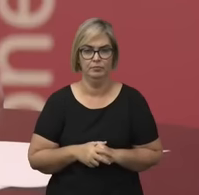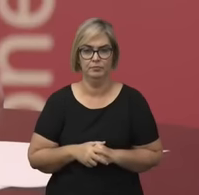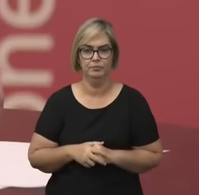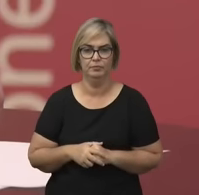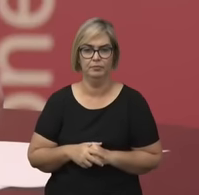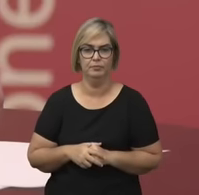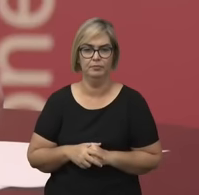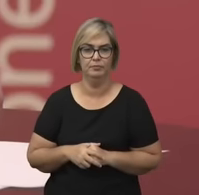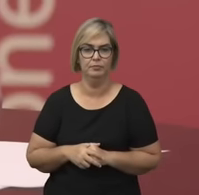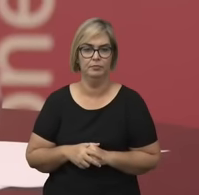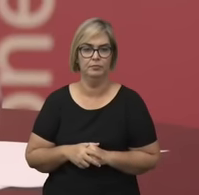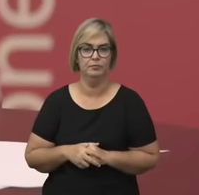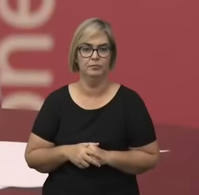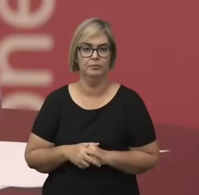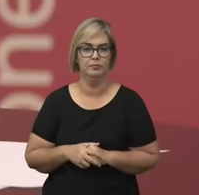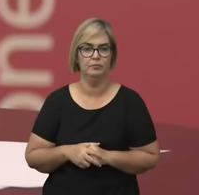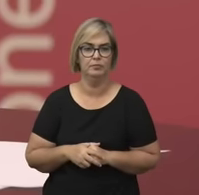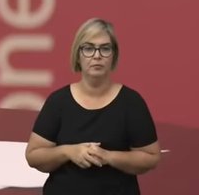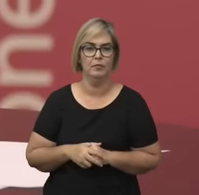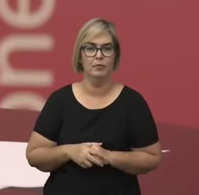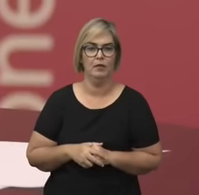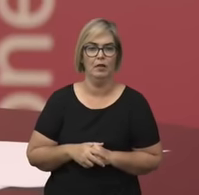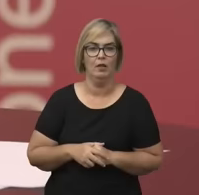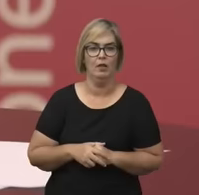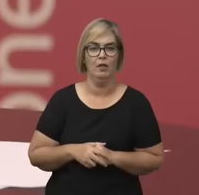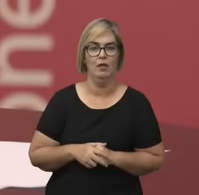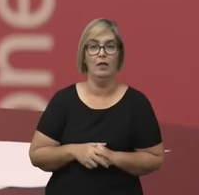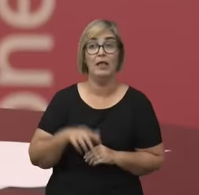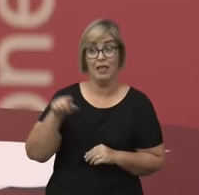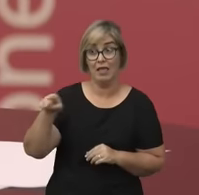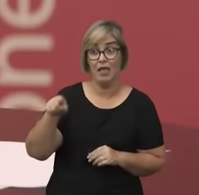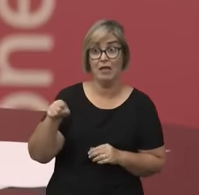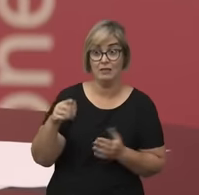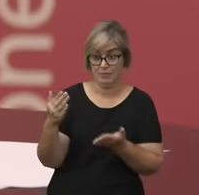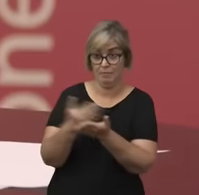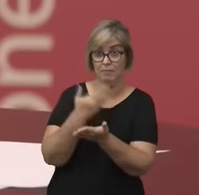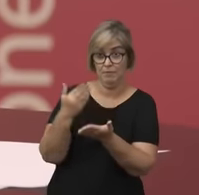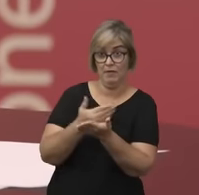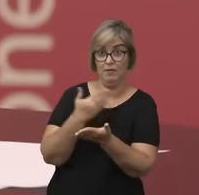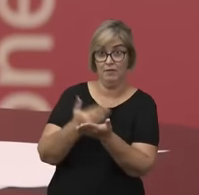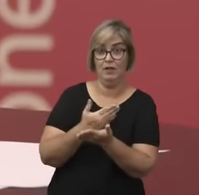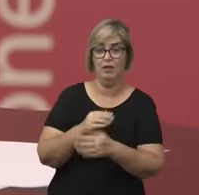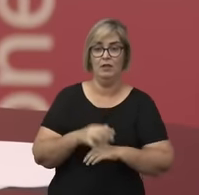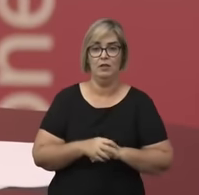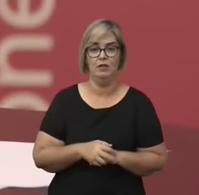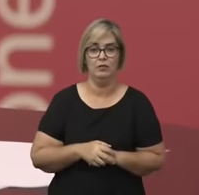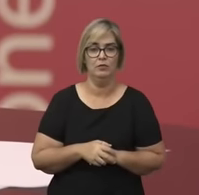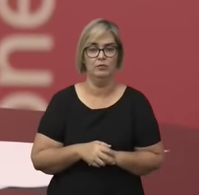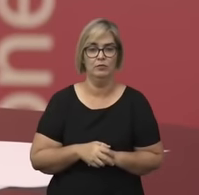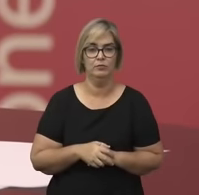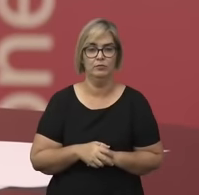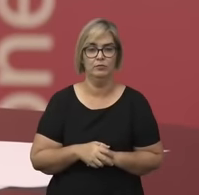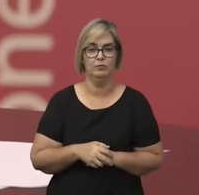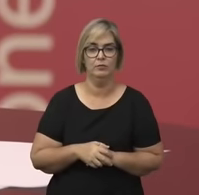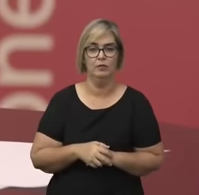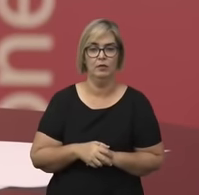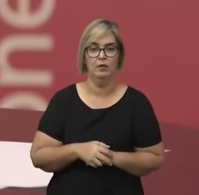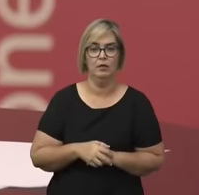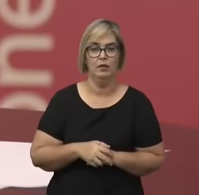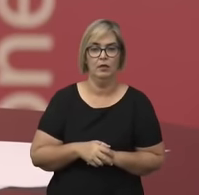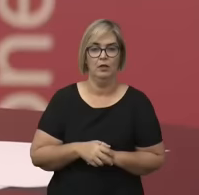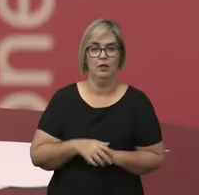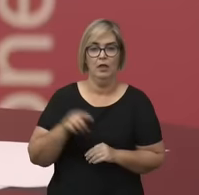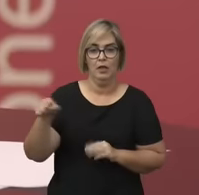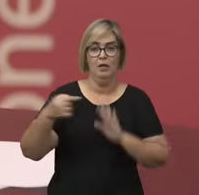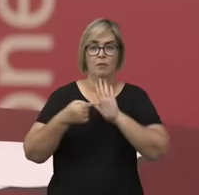E ela traz um argumento, Esse panfleto Sofia traz um argumento que também, aí já não é mais o Descartes, não importa muito se o